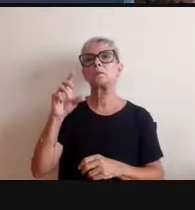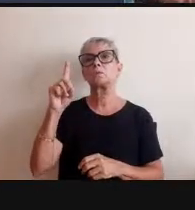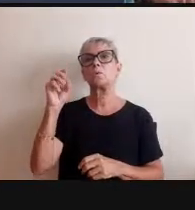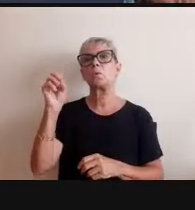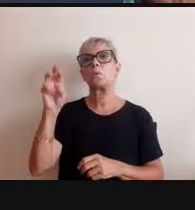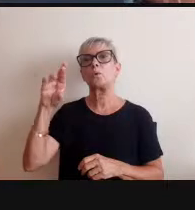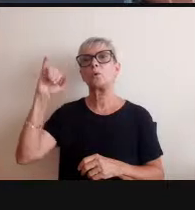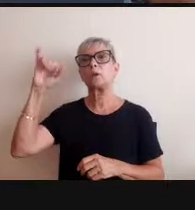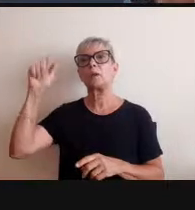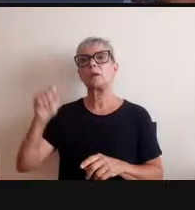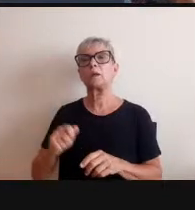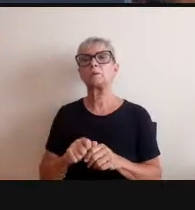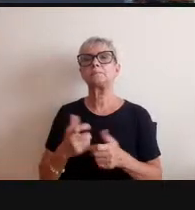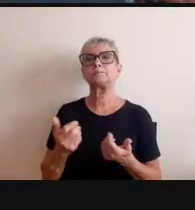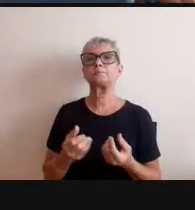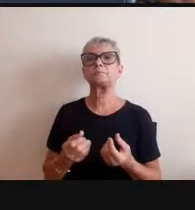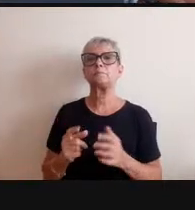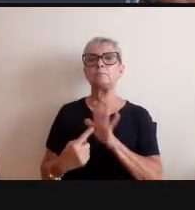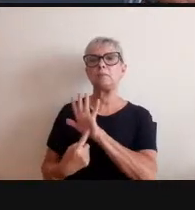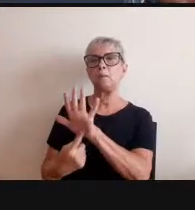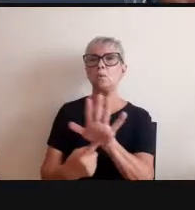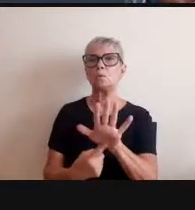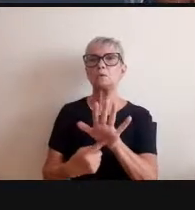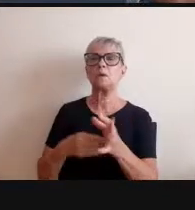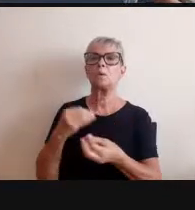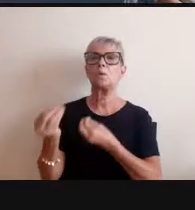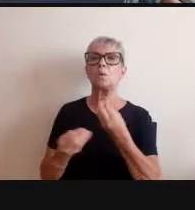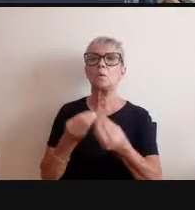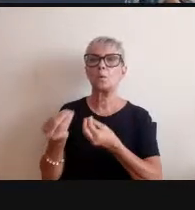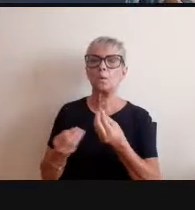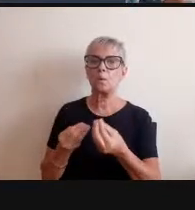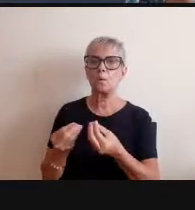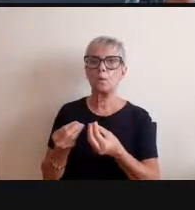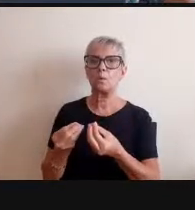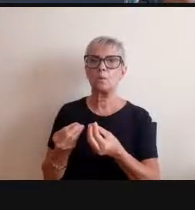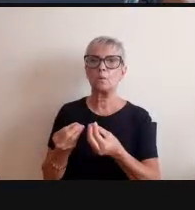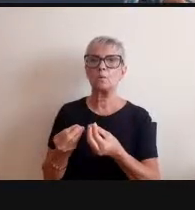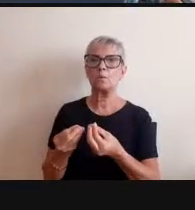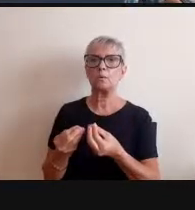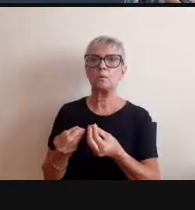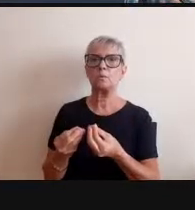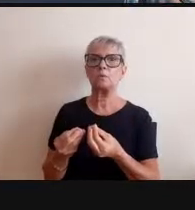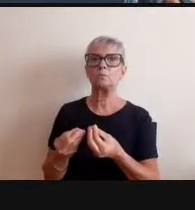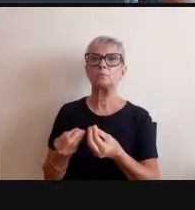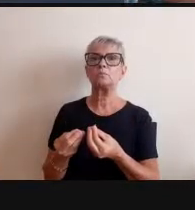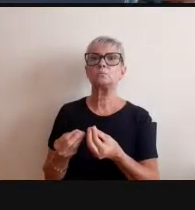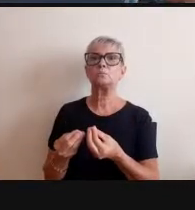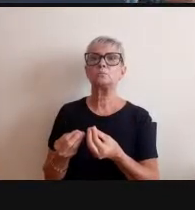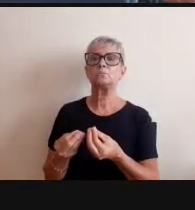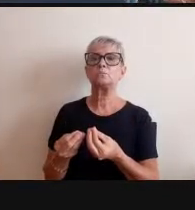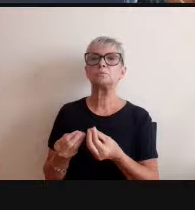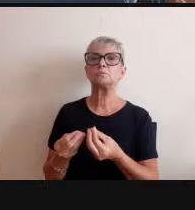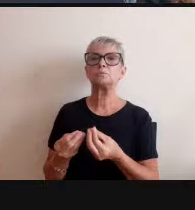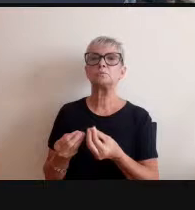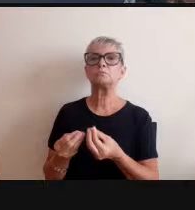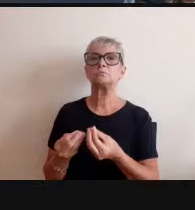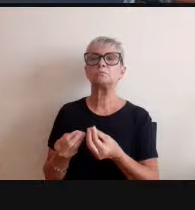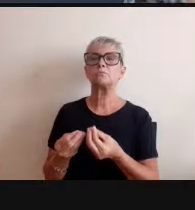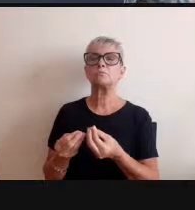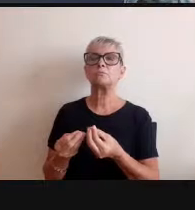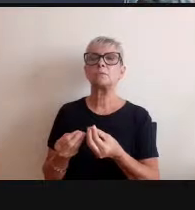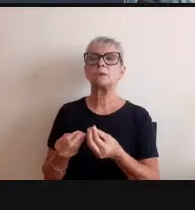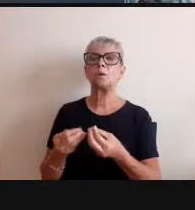alterar é mostrar que como que o o o o expositivo